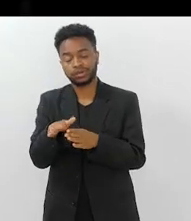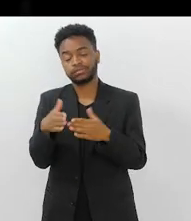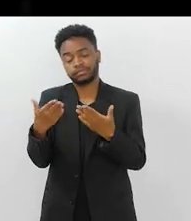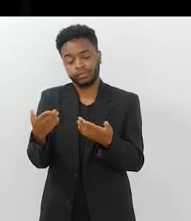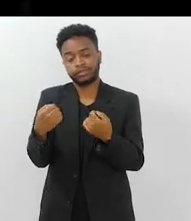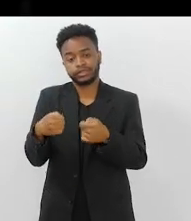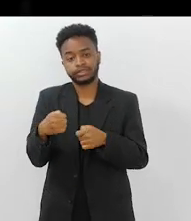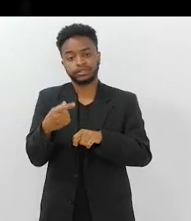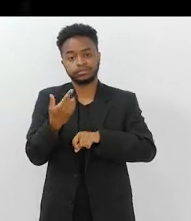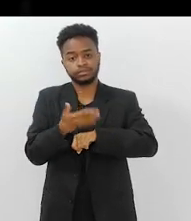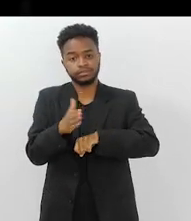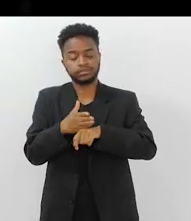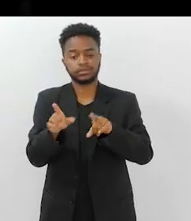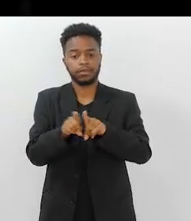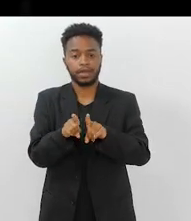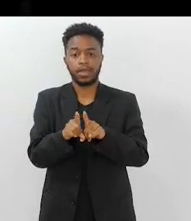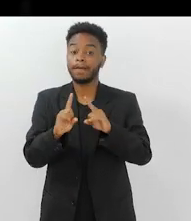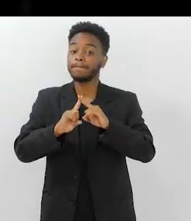estar praticando,